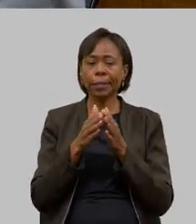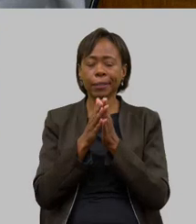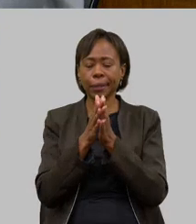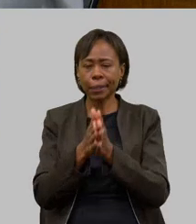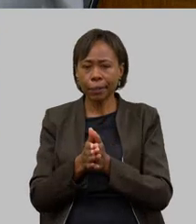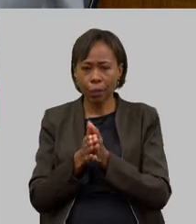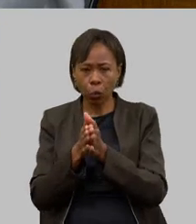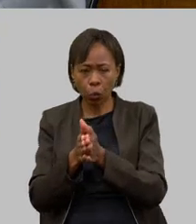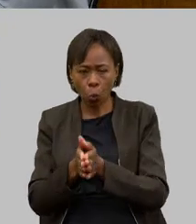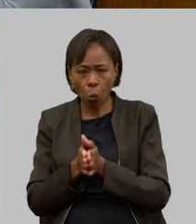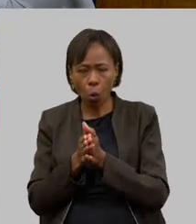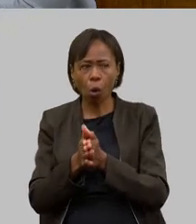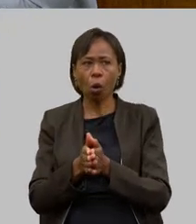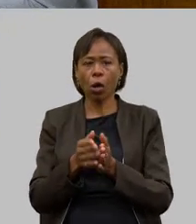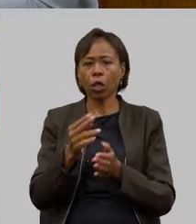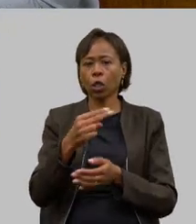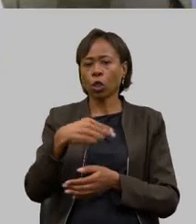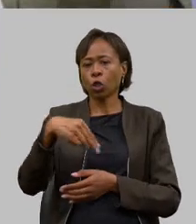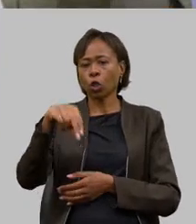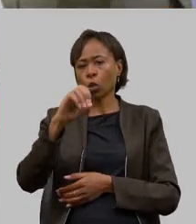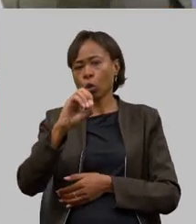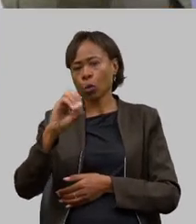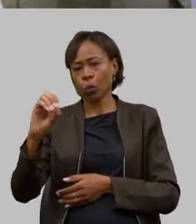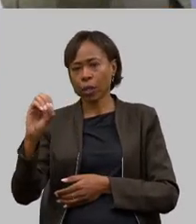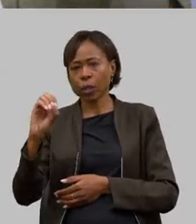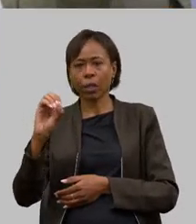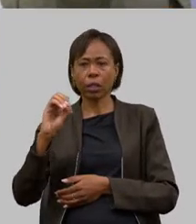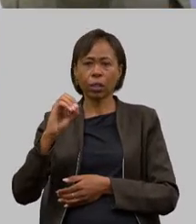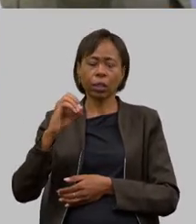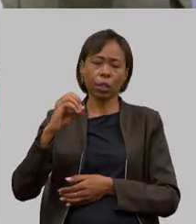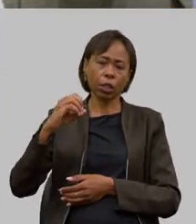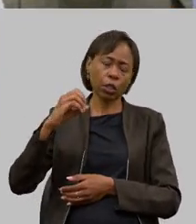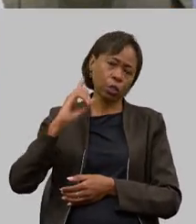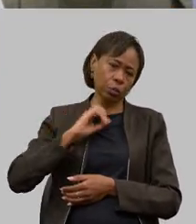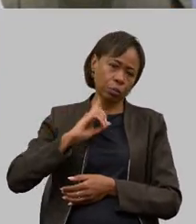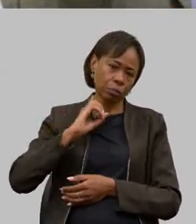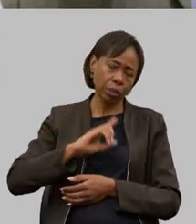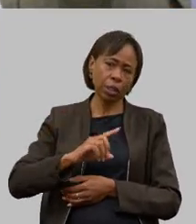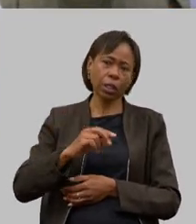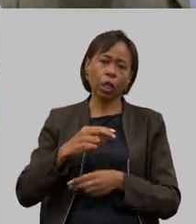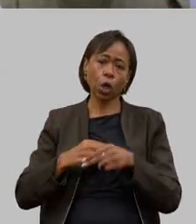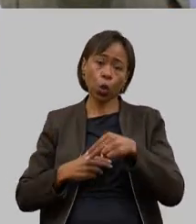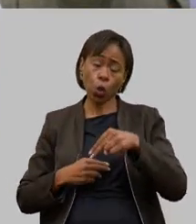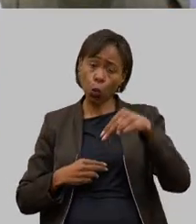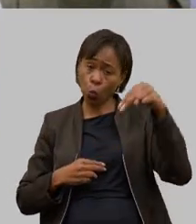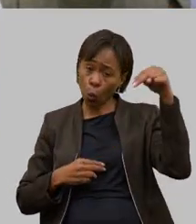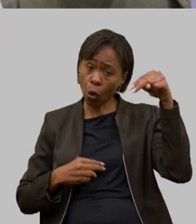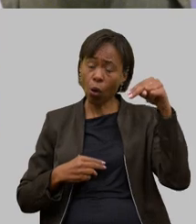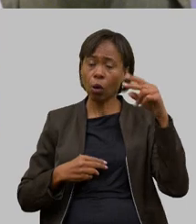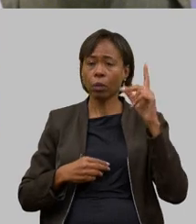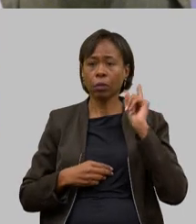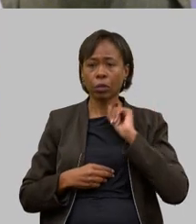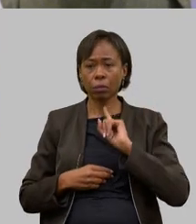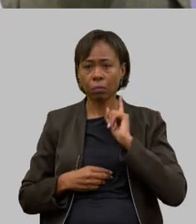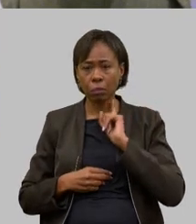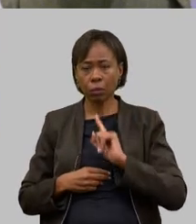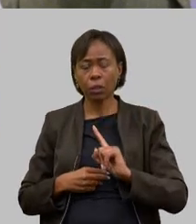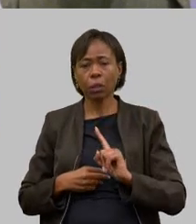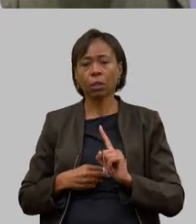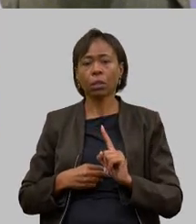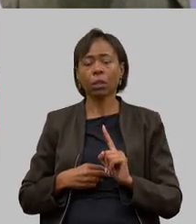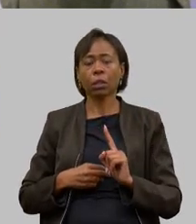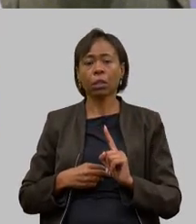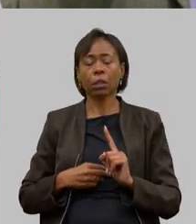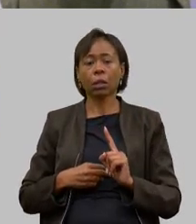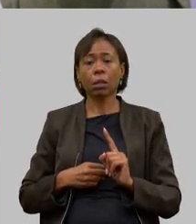Noroeste de Minas Norte de Minas e ao